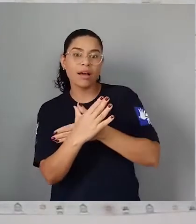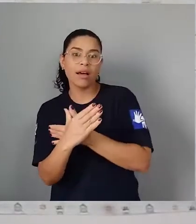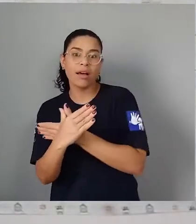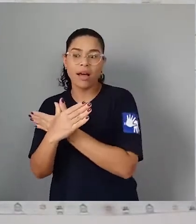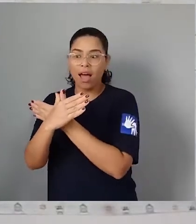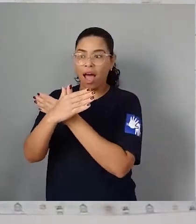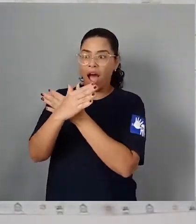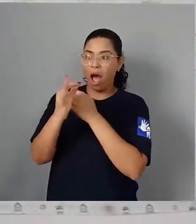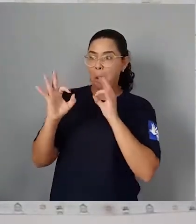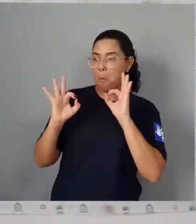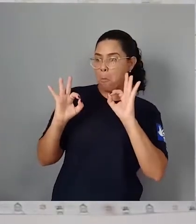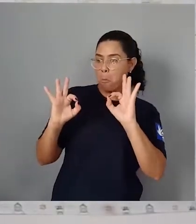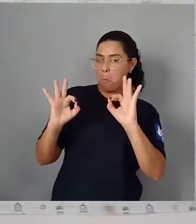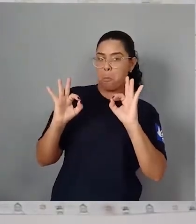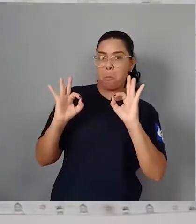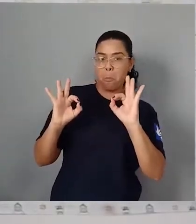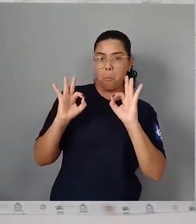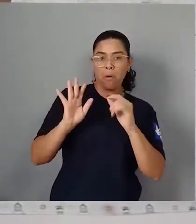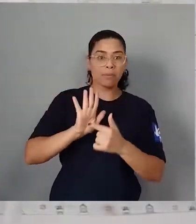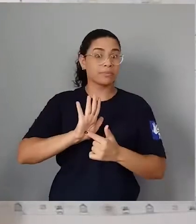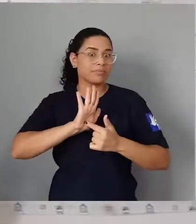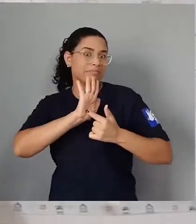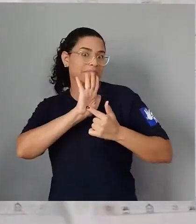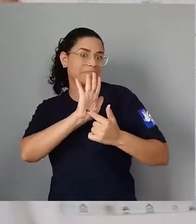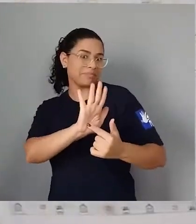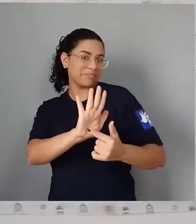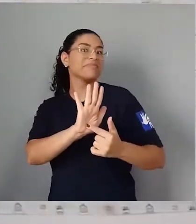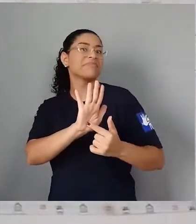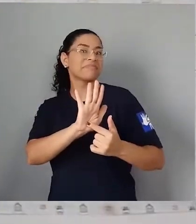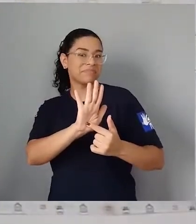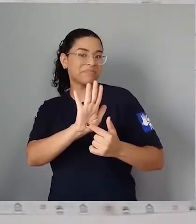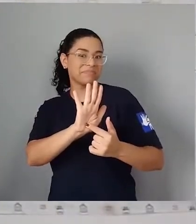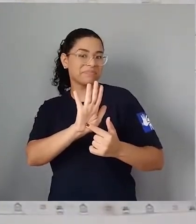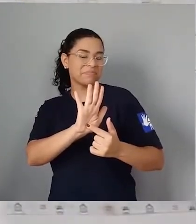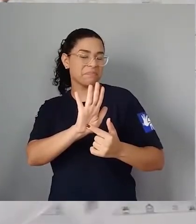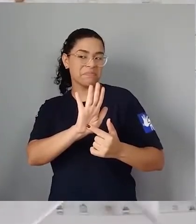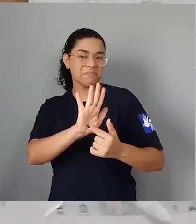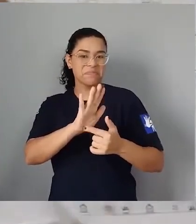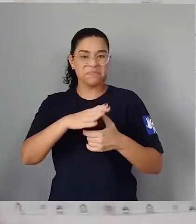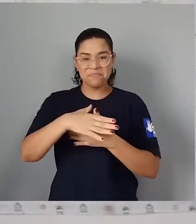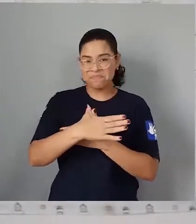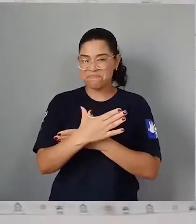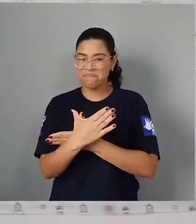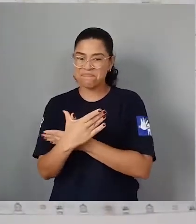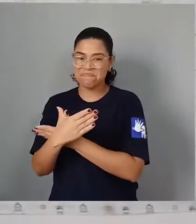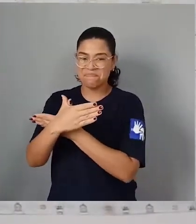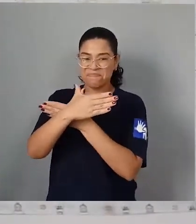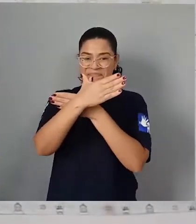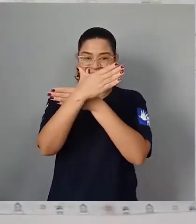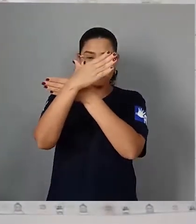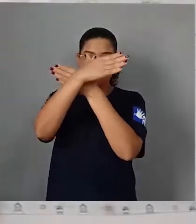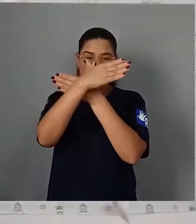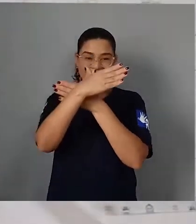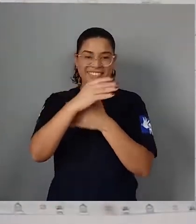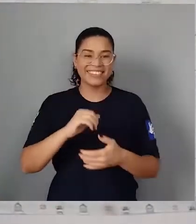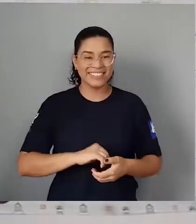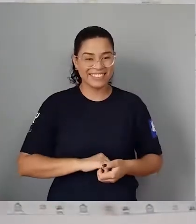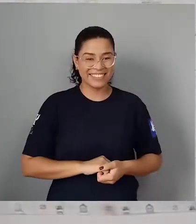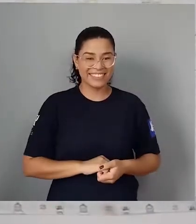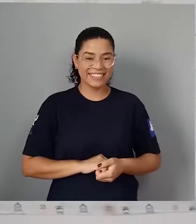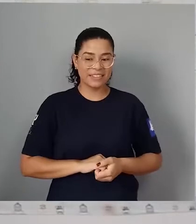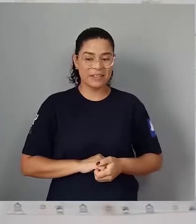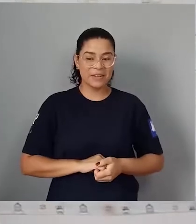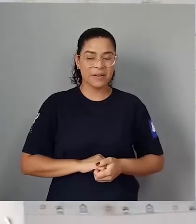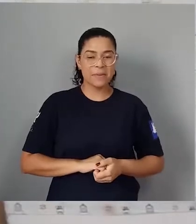apresentação Nem parecia iniciante Borboleta branca É muito maravilhosa Né, gente?